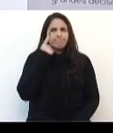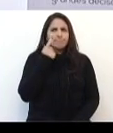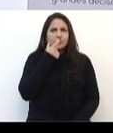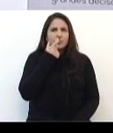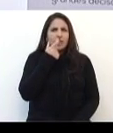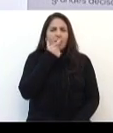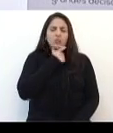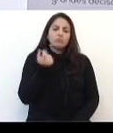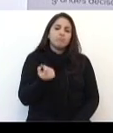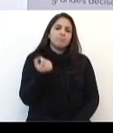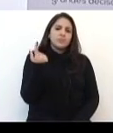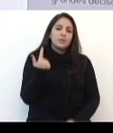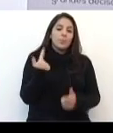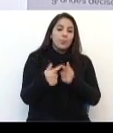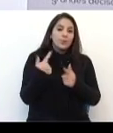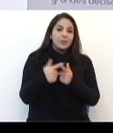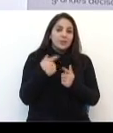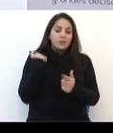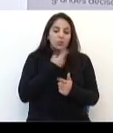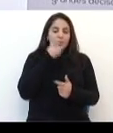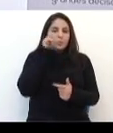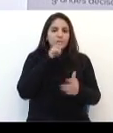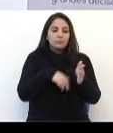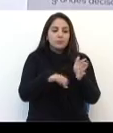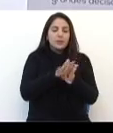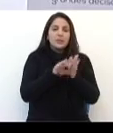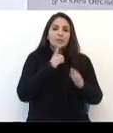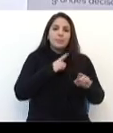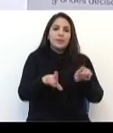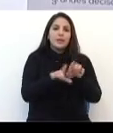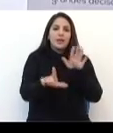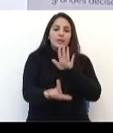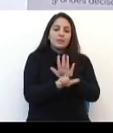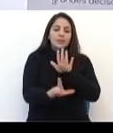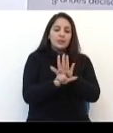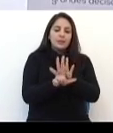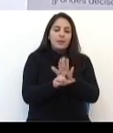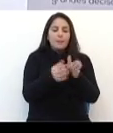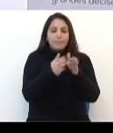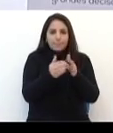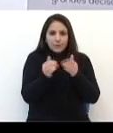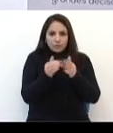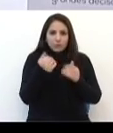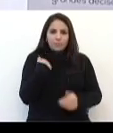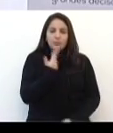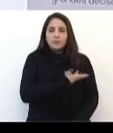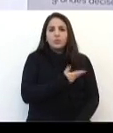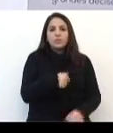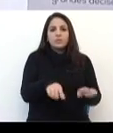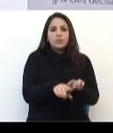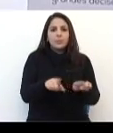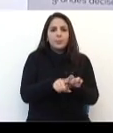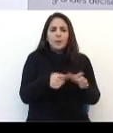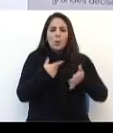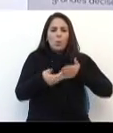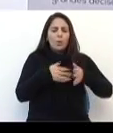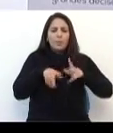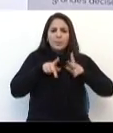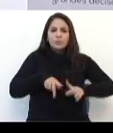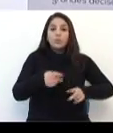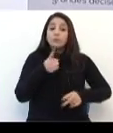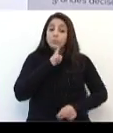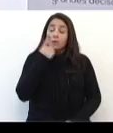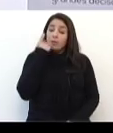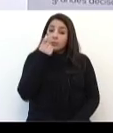estranheza, porque o que estava a nosso alcance e o que a lei eleitoral nos pediu e pede para qualquer cidadão que